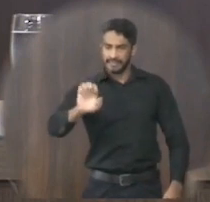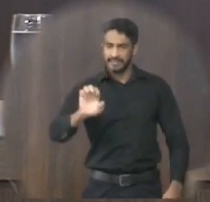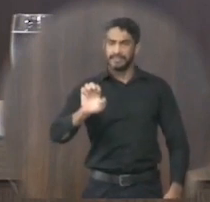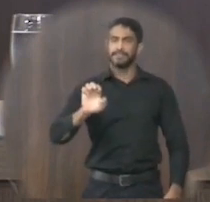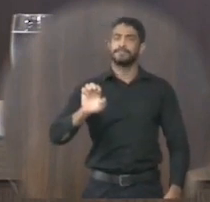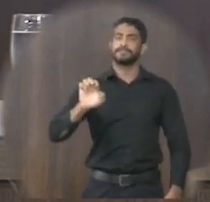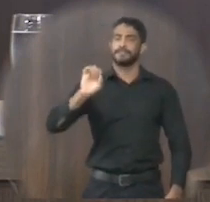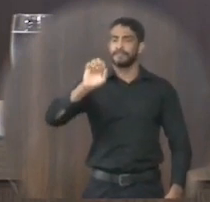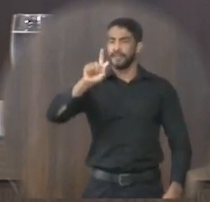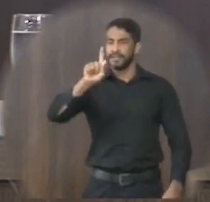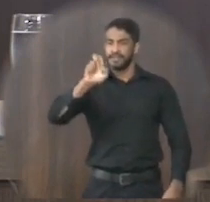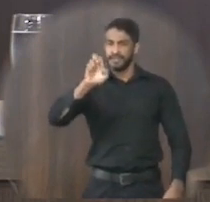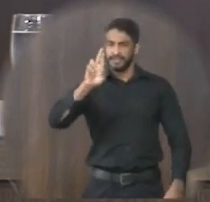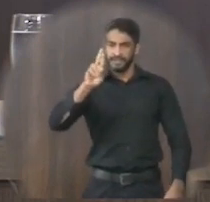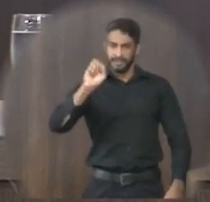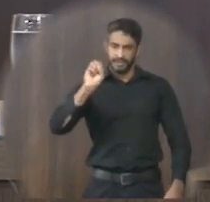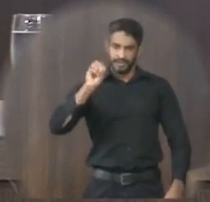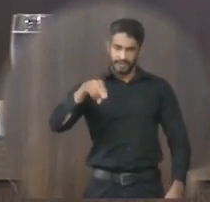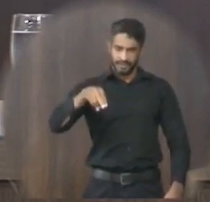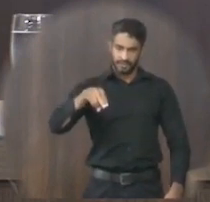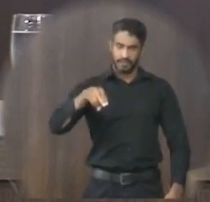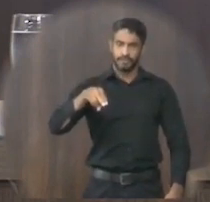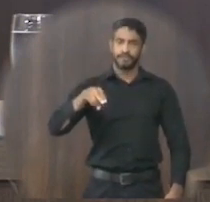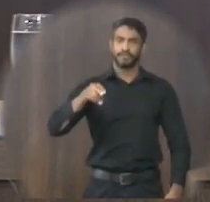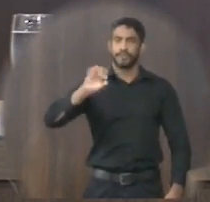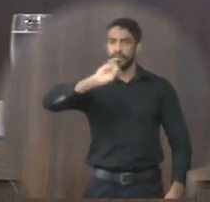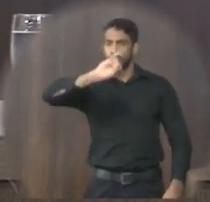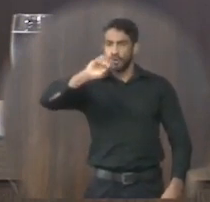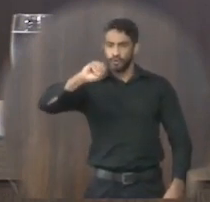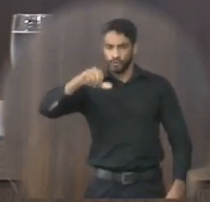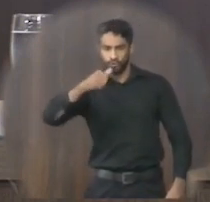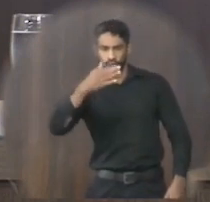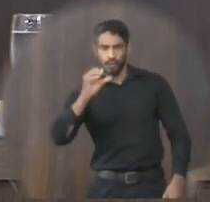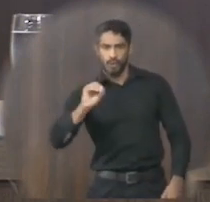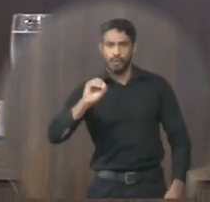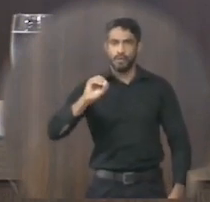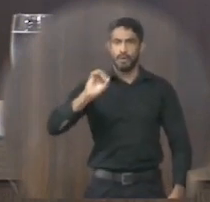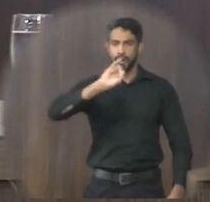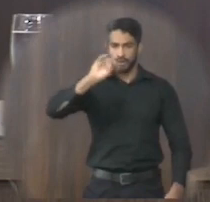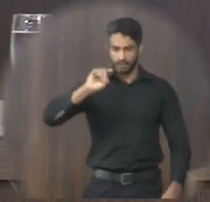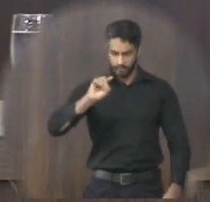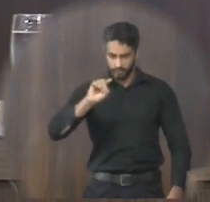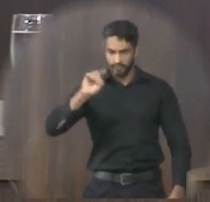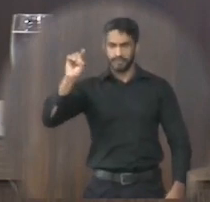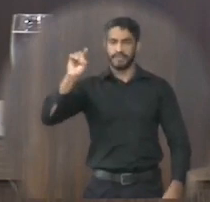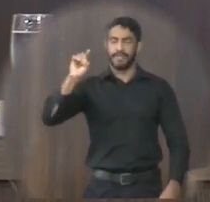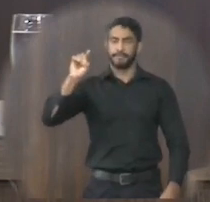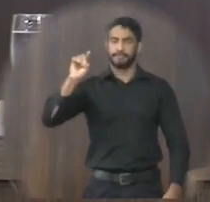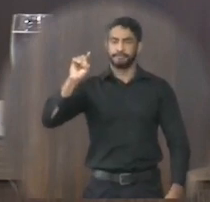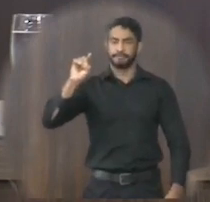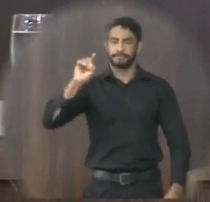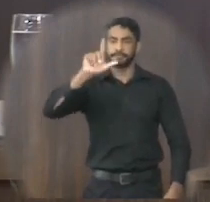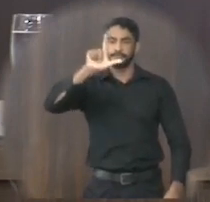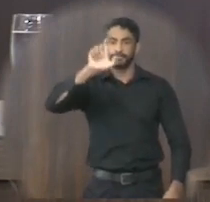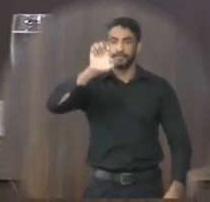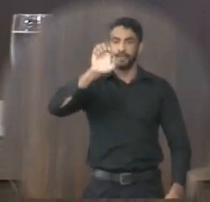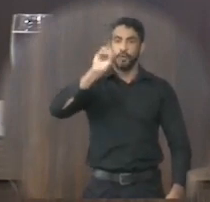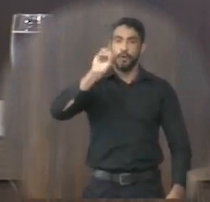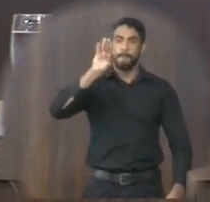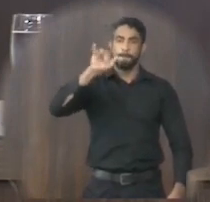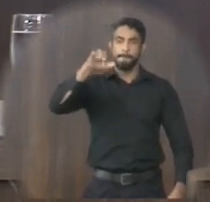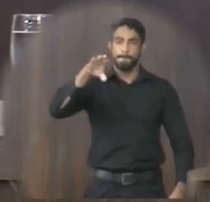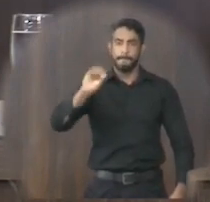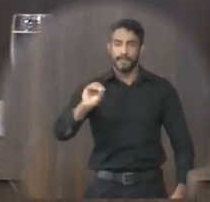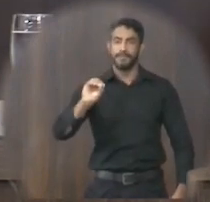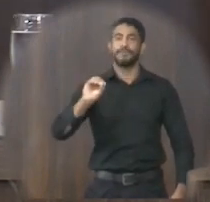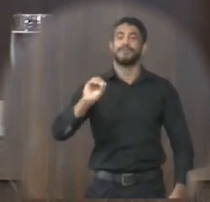Pedro Gerson do Espírito Santo de Souza João Pereira da Silva José Tassísio Mendes Leobino Antunes de